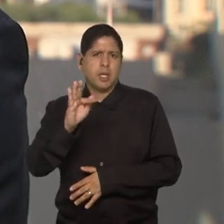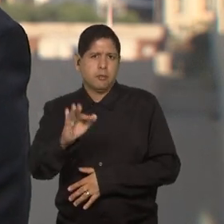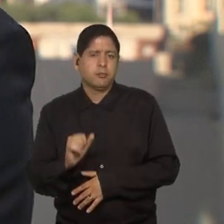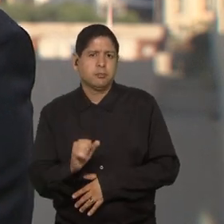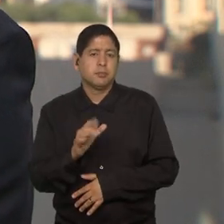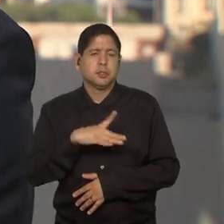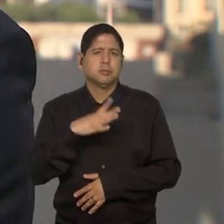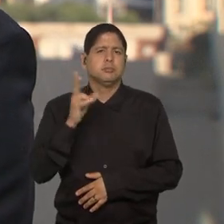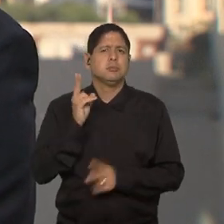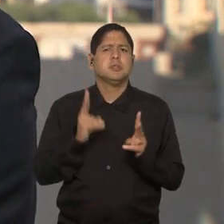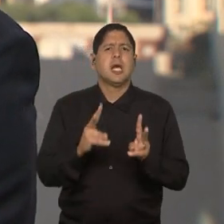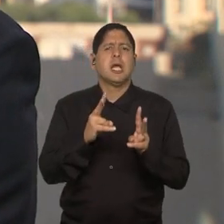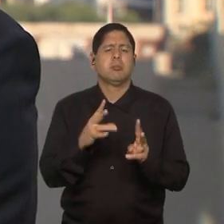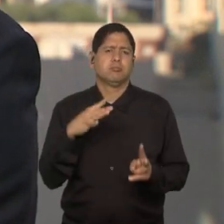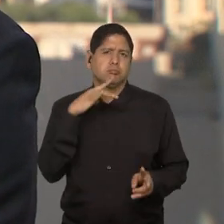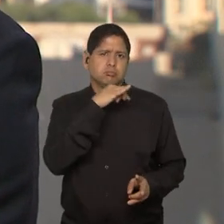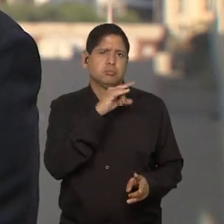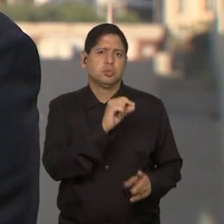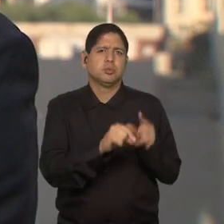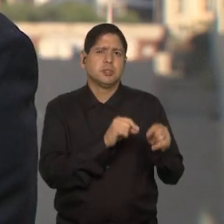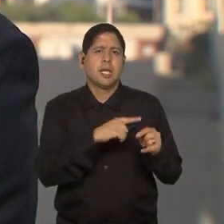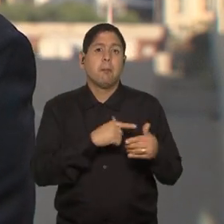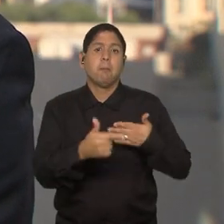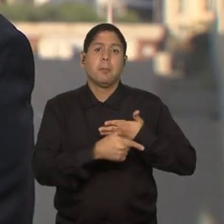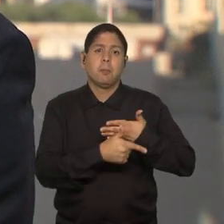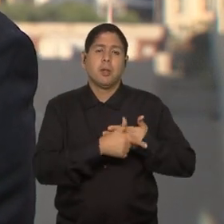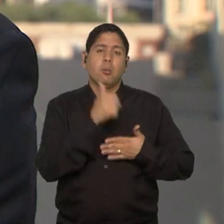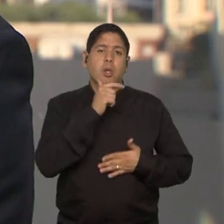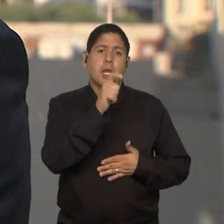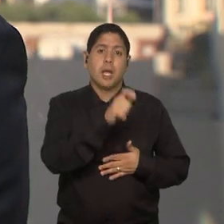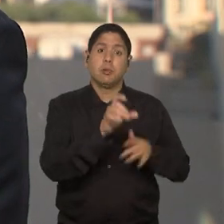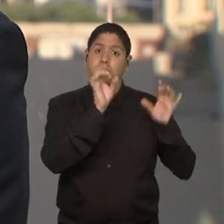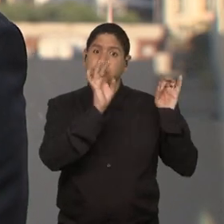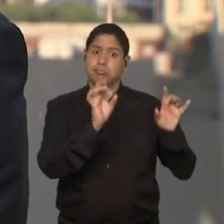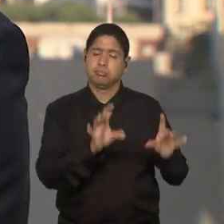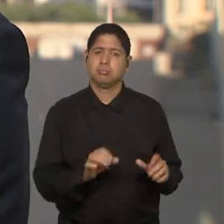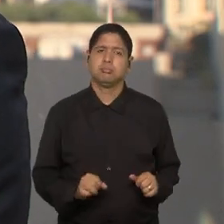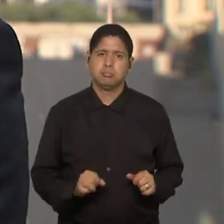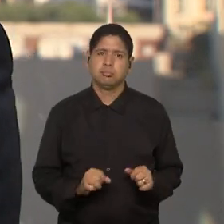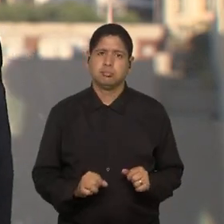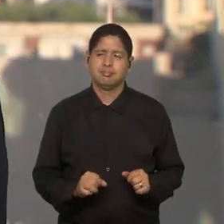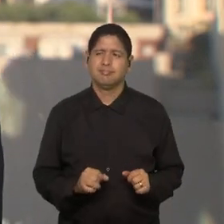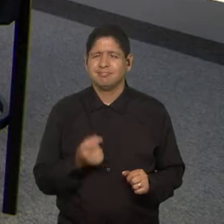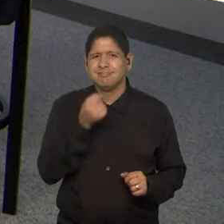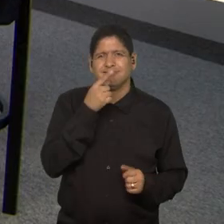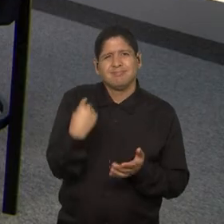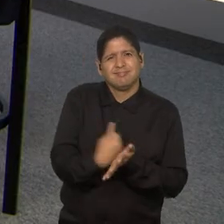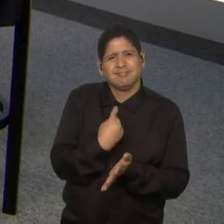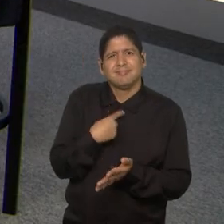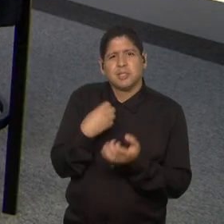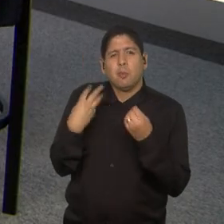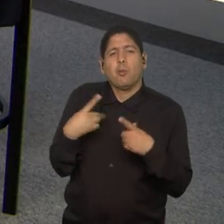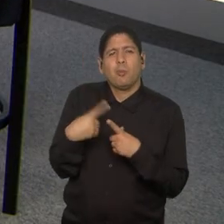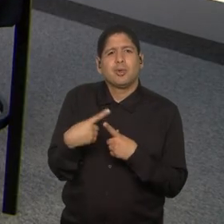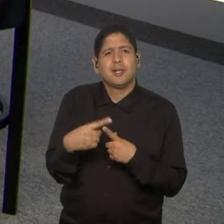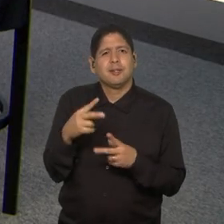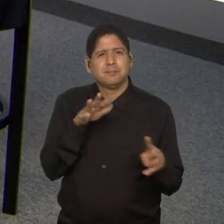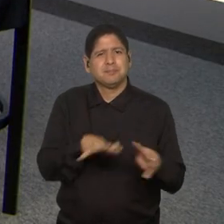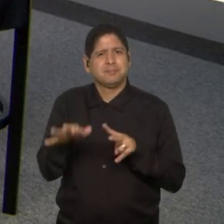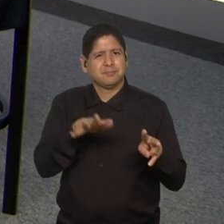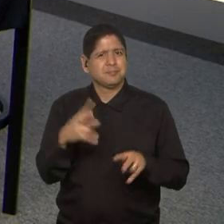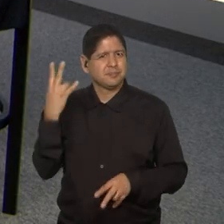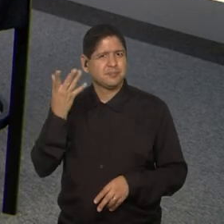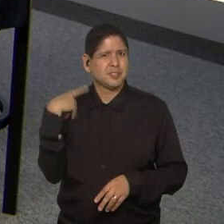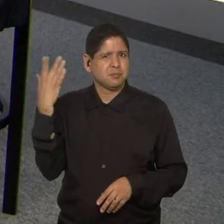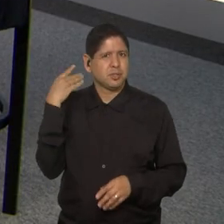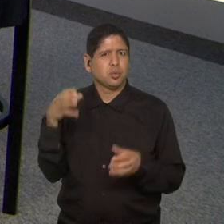e sempre, obviamente, com o papel da mulher em destaque. Engraçado você me fazer essa pergunta porque, há duas semanas atrás,